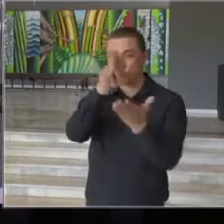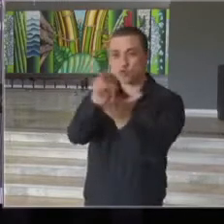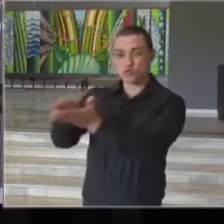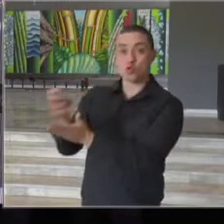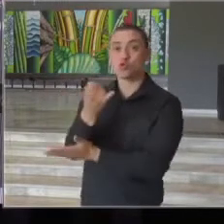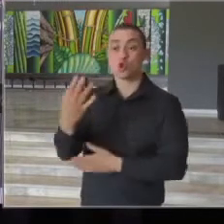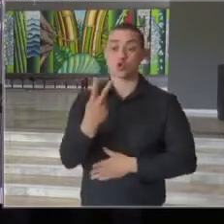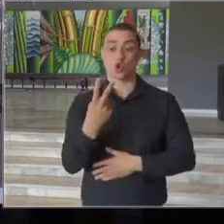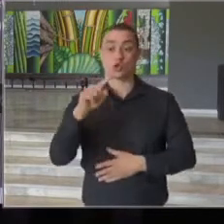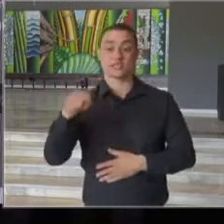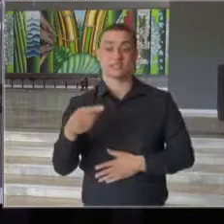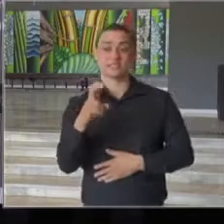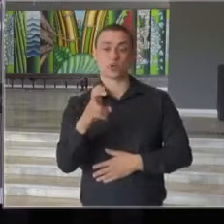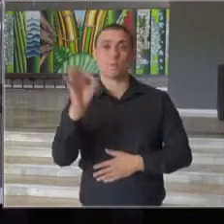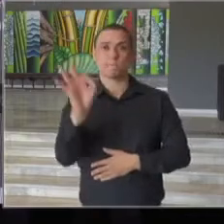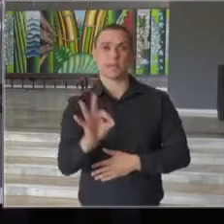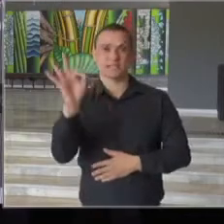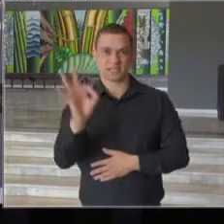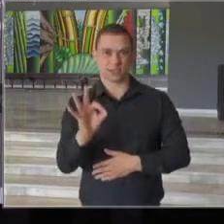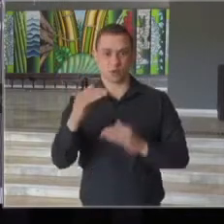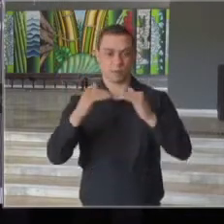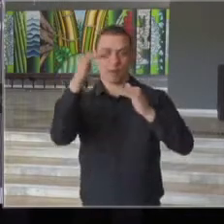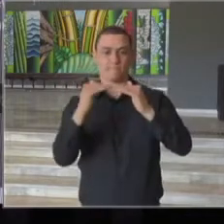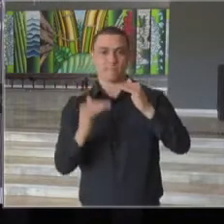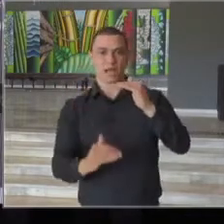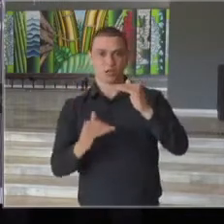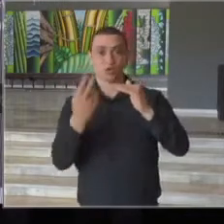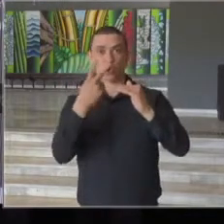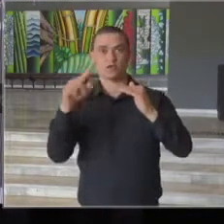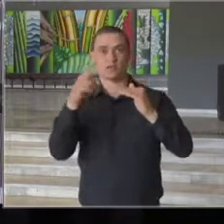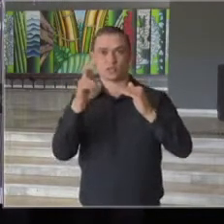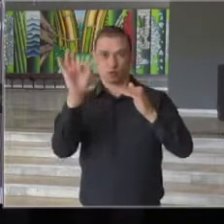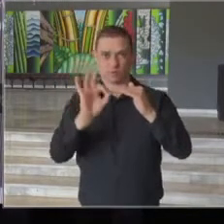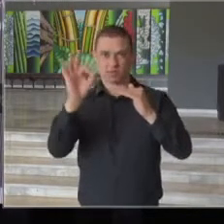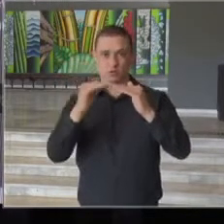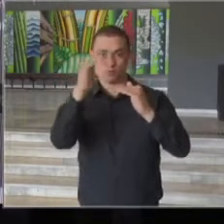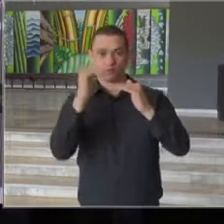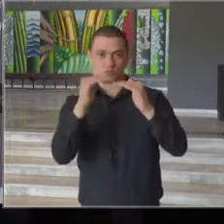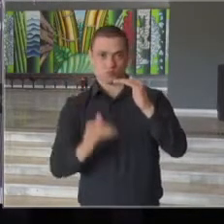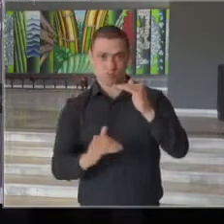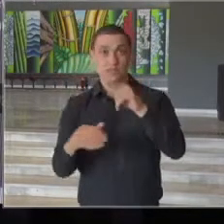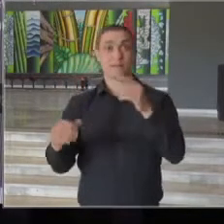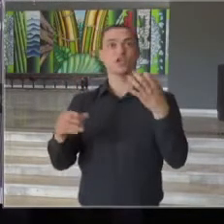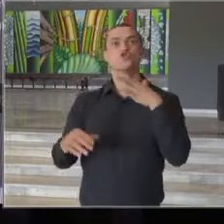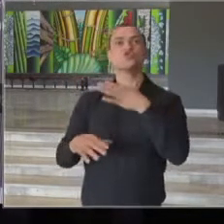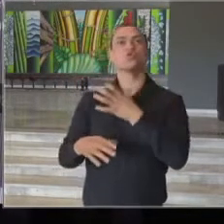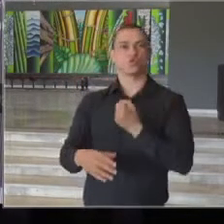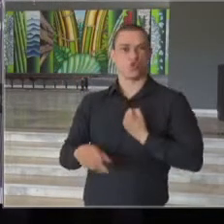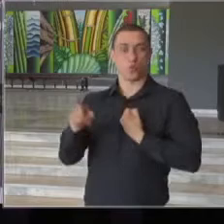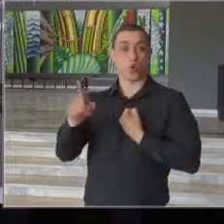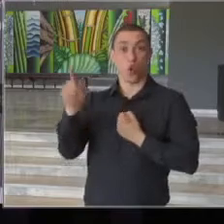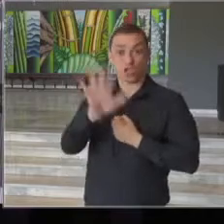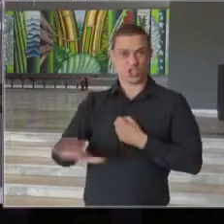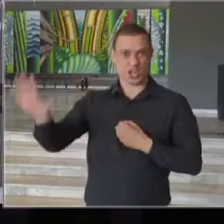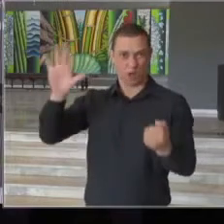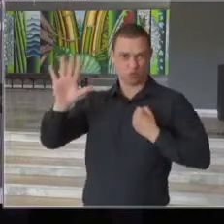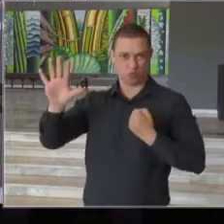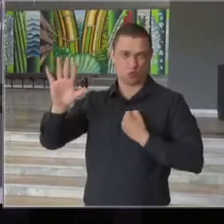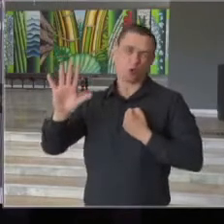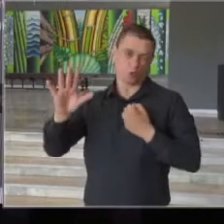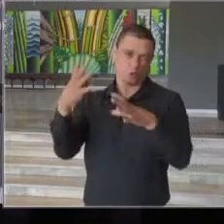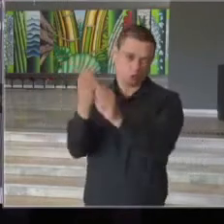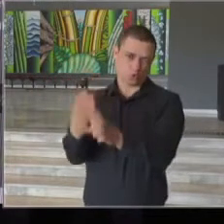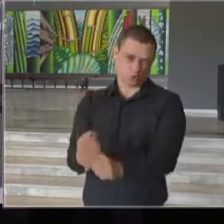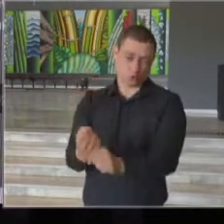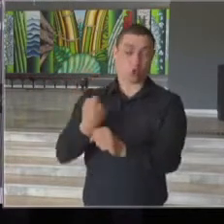é de 2,5 pontos percentuais, para cima e para baixo, e a margem para os indicadores que têm valores absolutos aqui, os